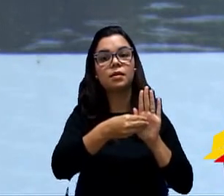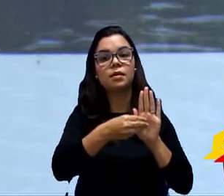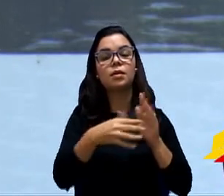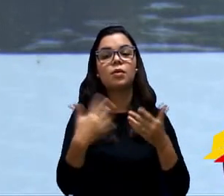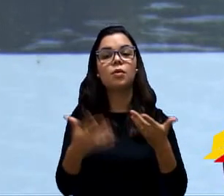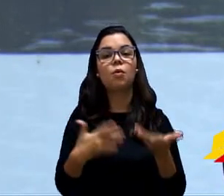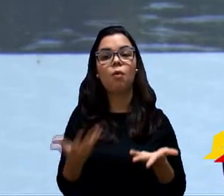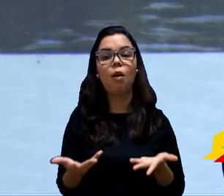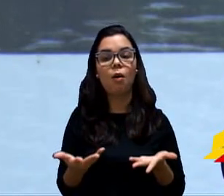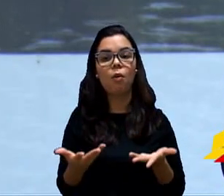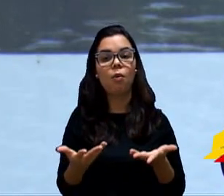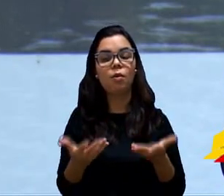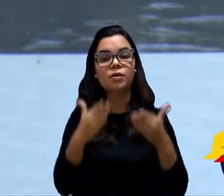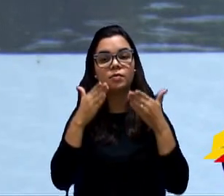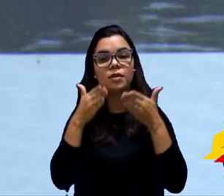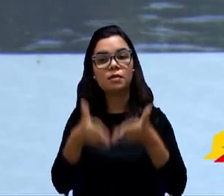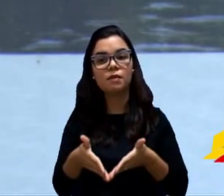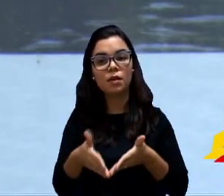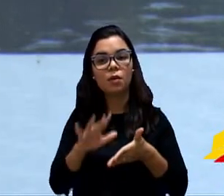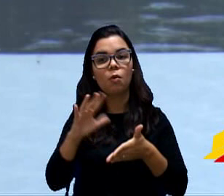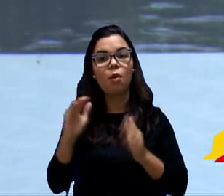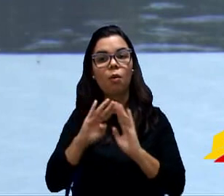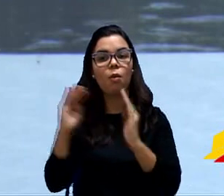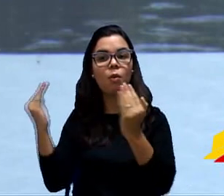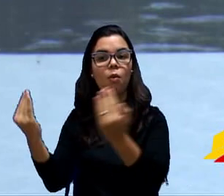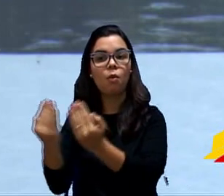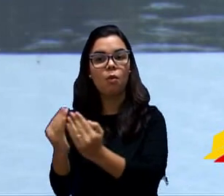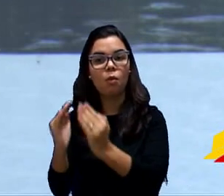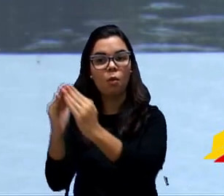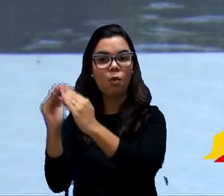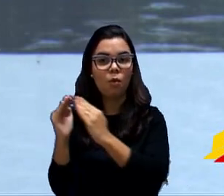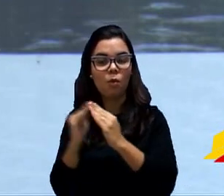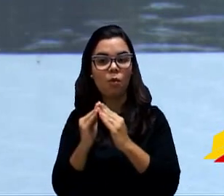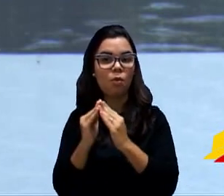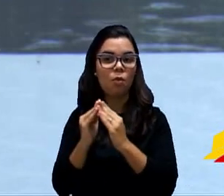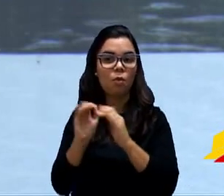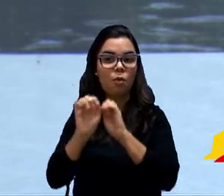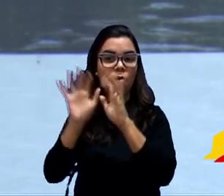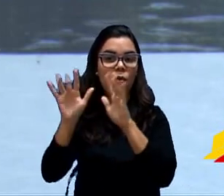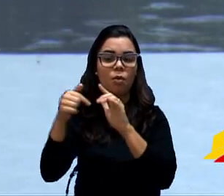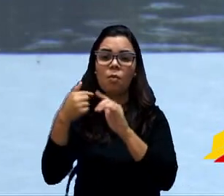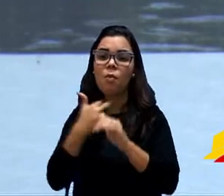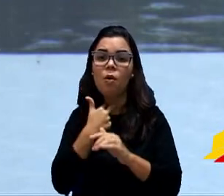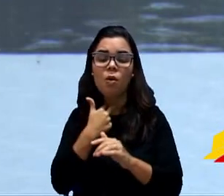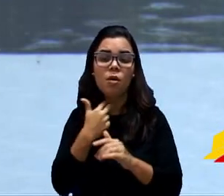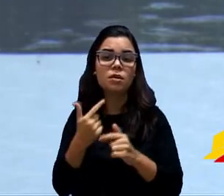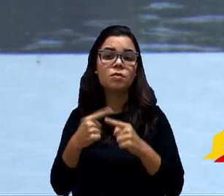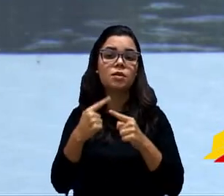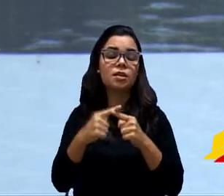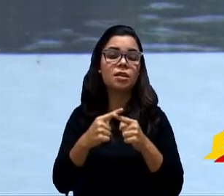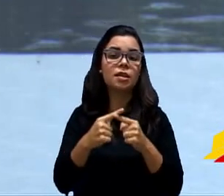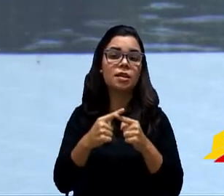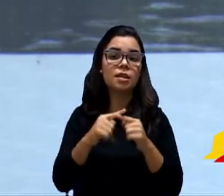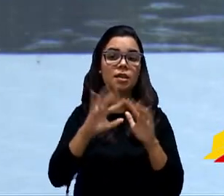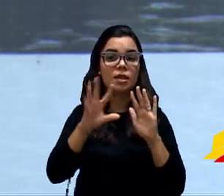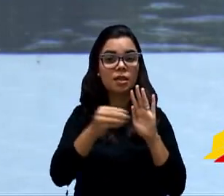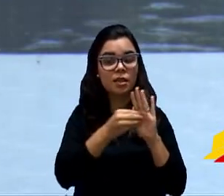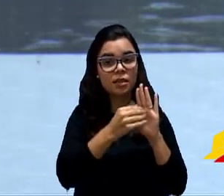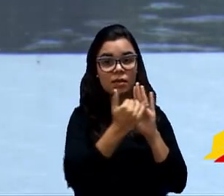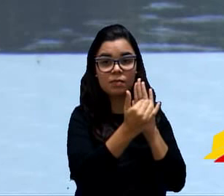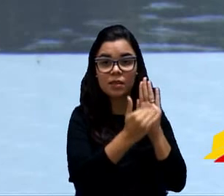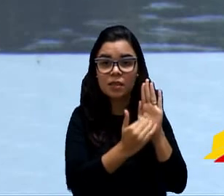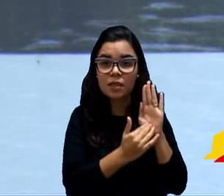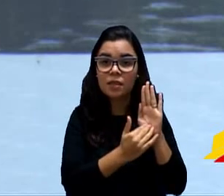qual condomínio que é. Então, aqui não pode nominar. Por quê? Porque ele é de maneira genérica,